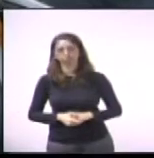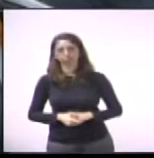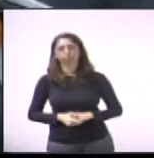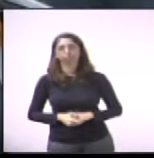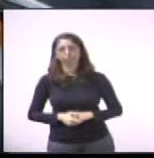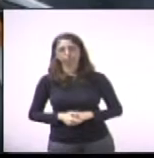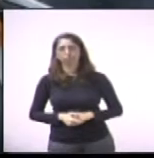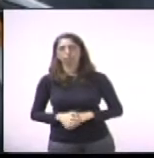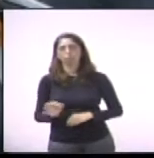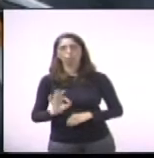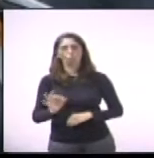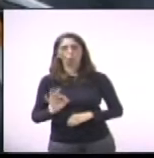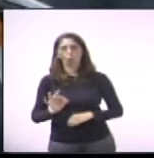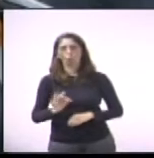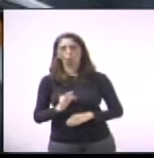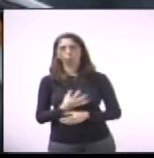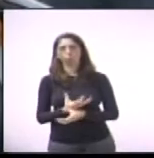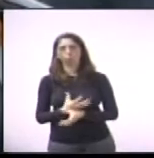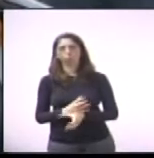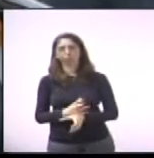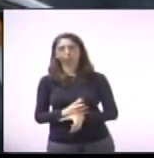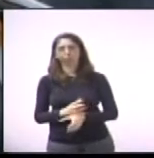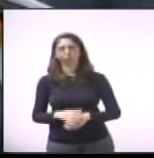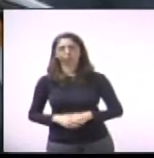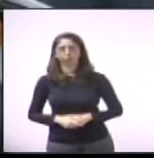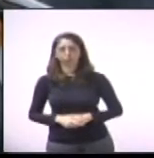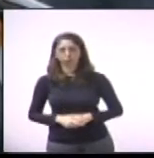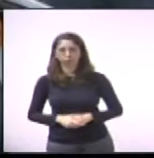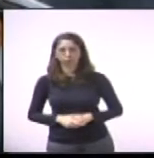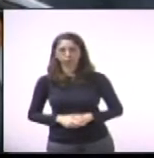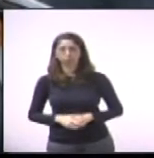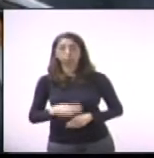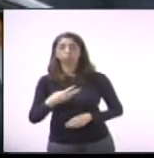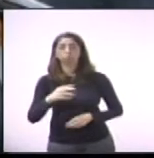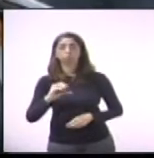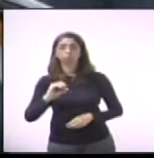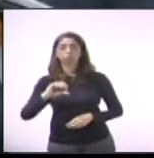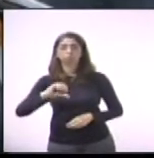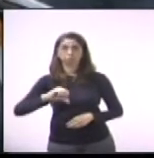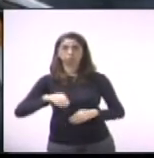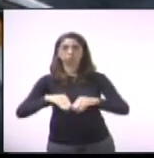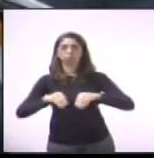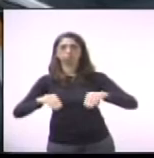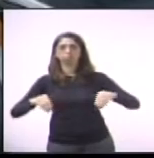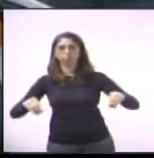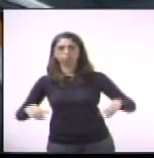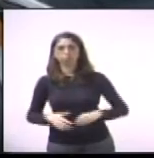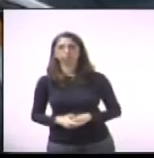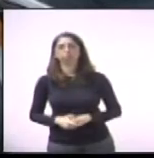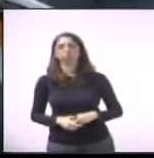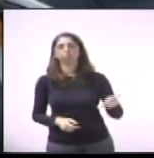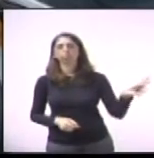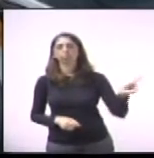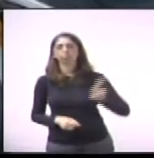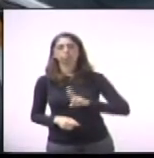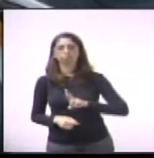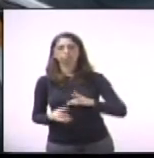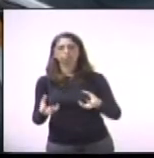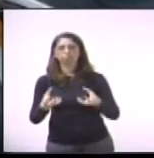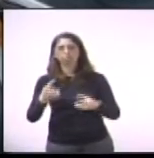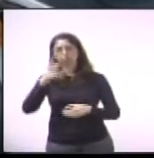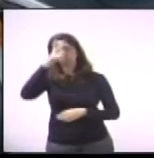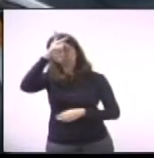estão desativadas. 309, do vereador Danilo Barros, requer informações ao